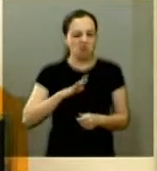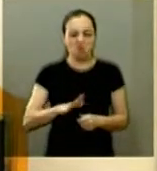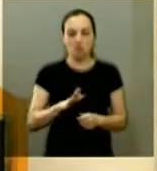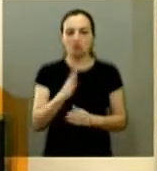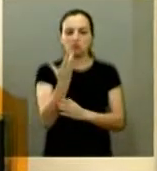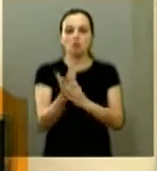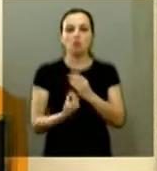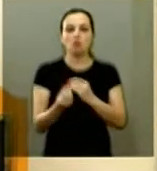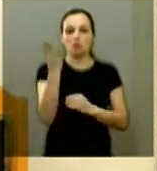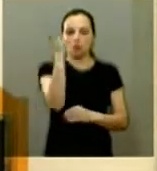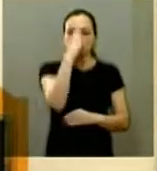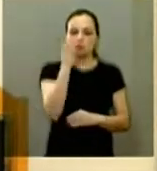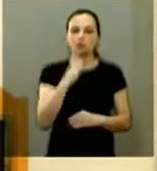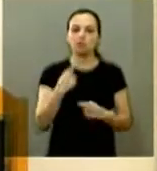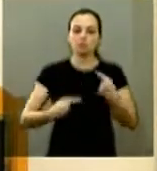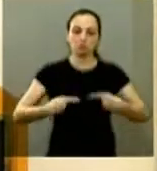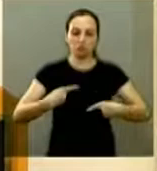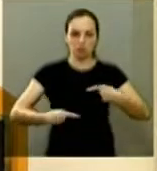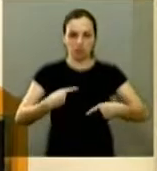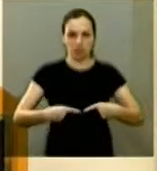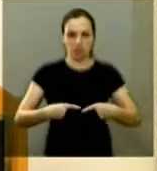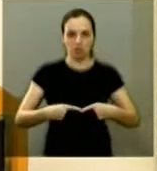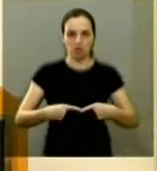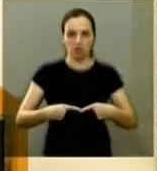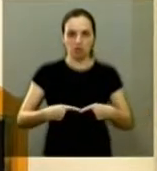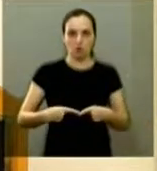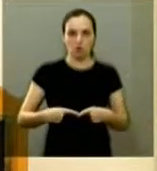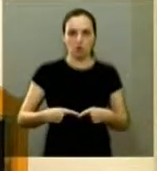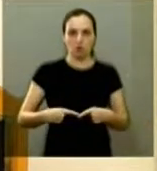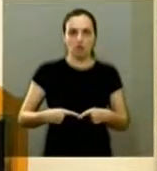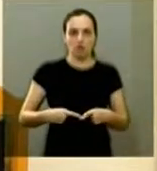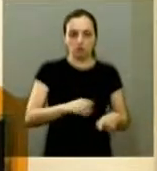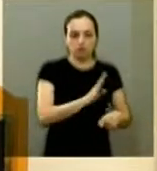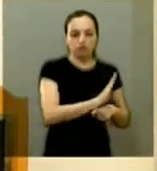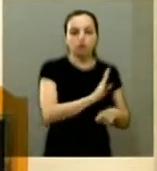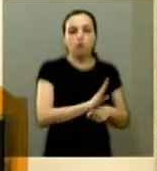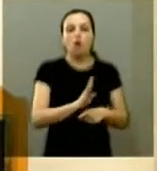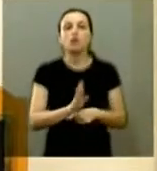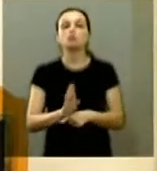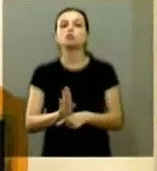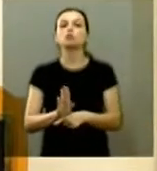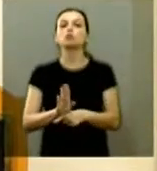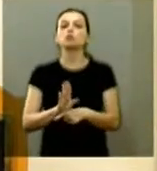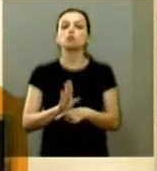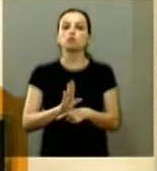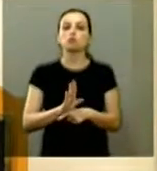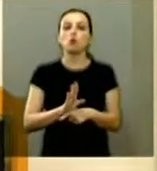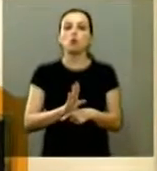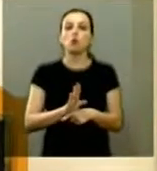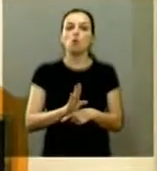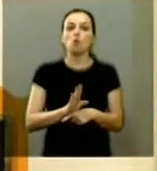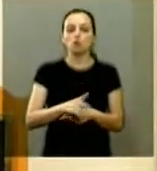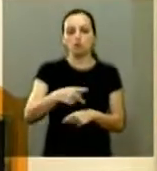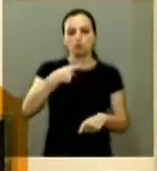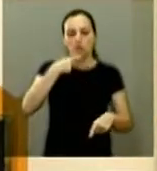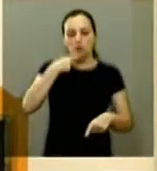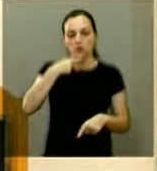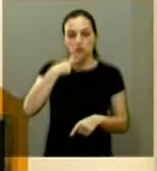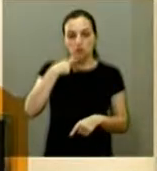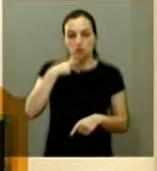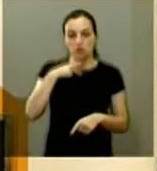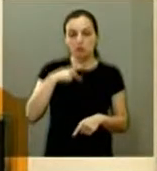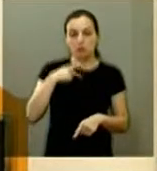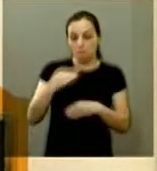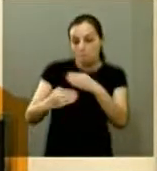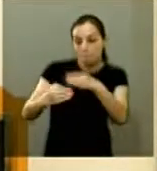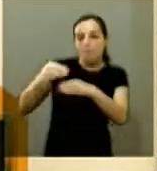eleitoral que privilegia ainda como disse aqui a vereadora Edna Martins as grandes máquinas partidárias agora mais do